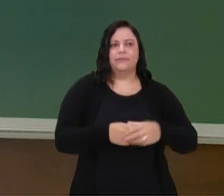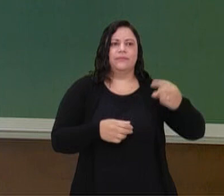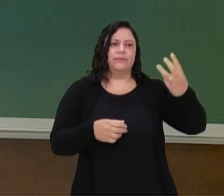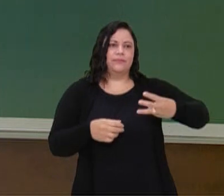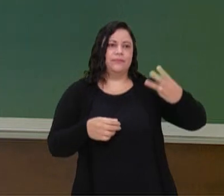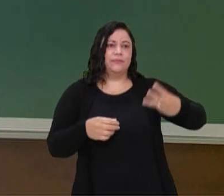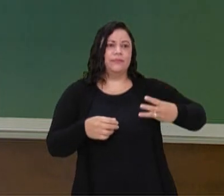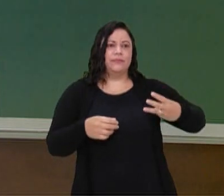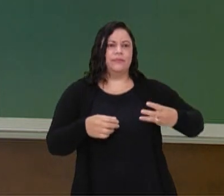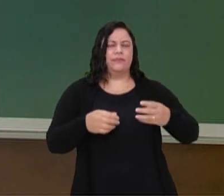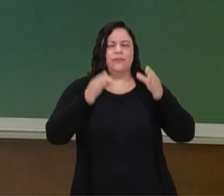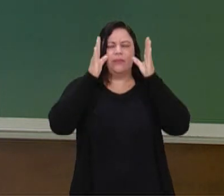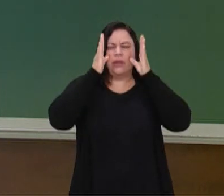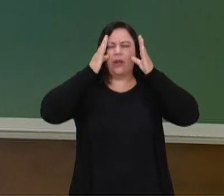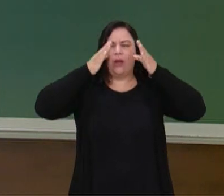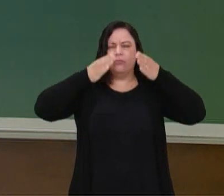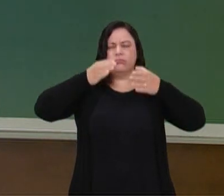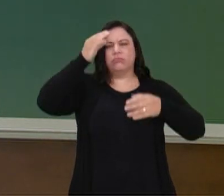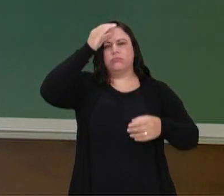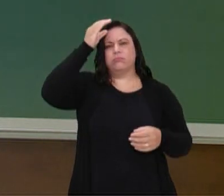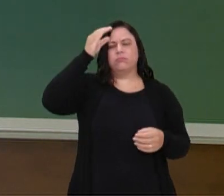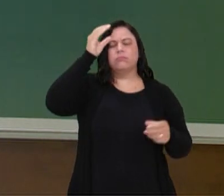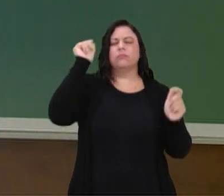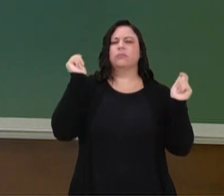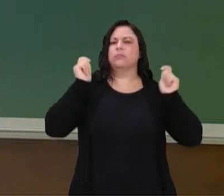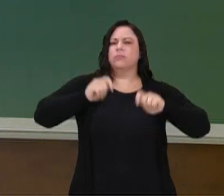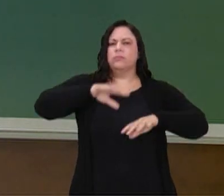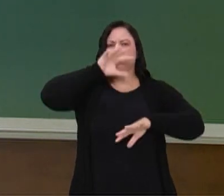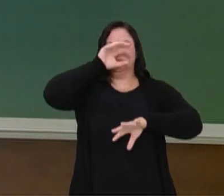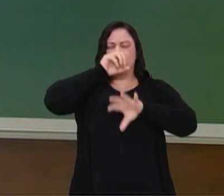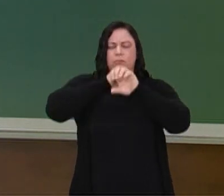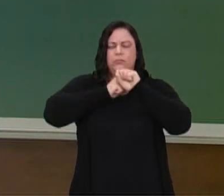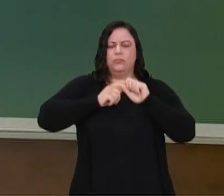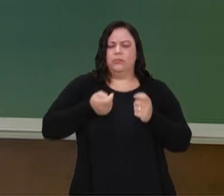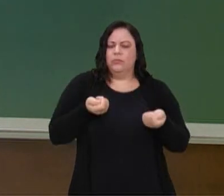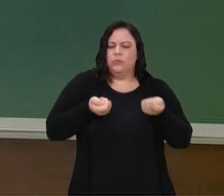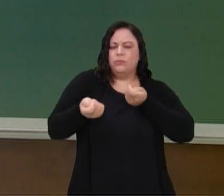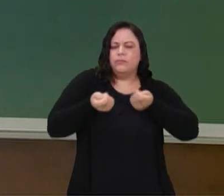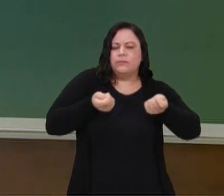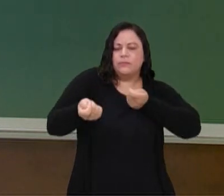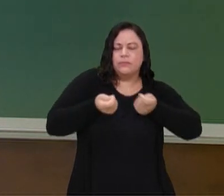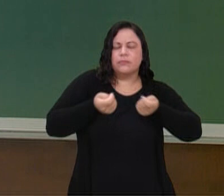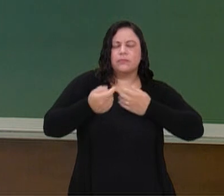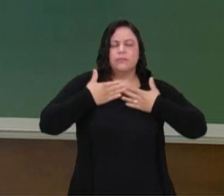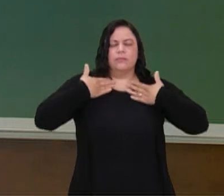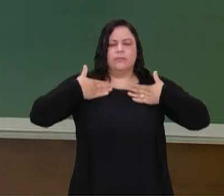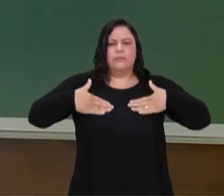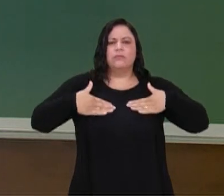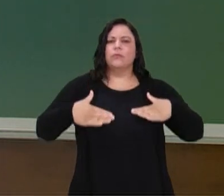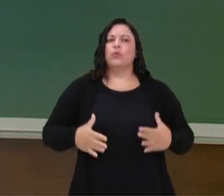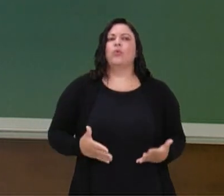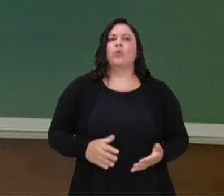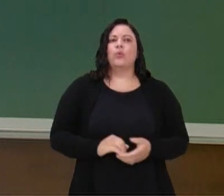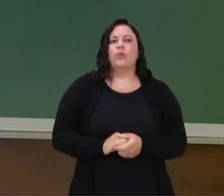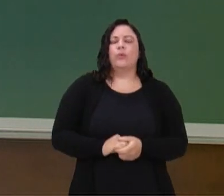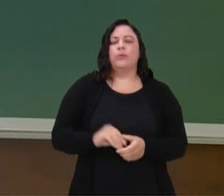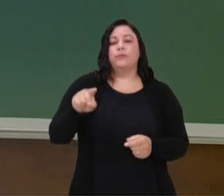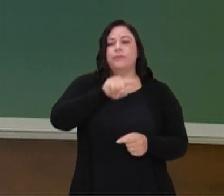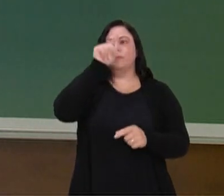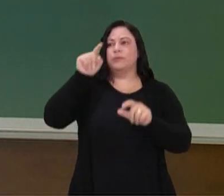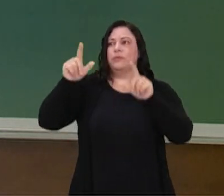concentração, o controle, a respiração, a fluidez e a precisão. Então, você vai ver aqui